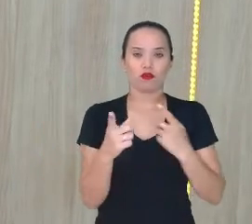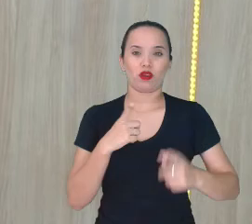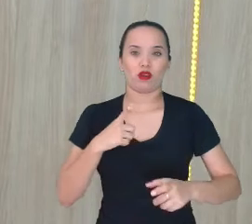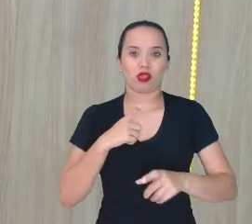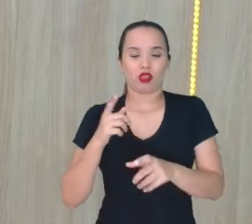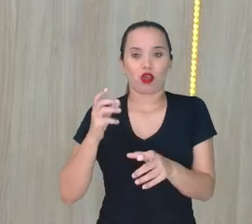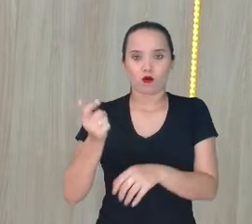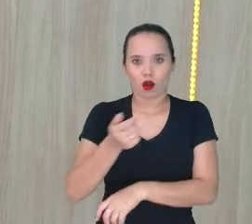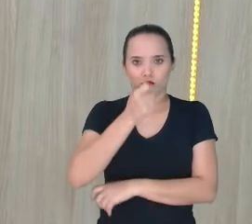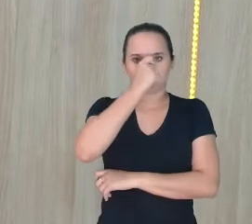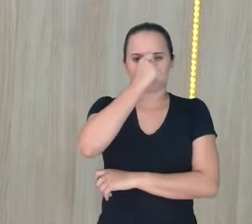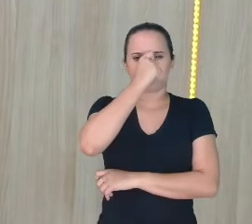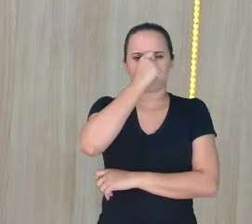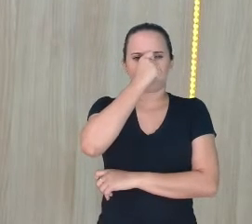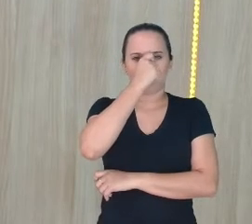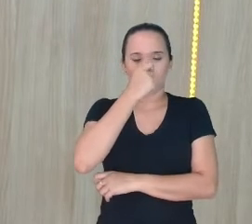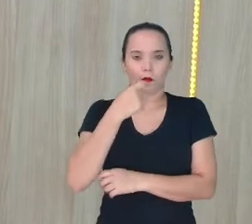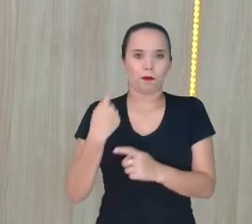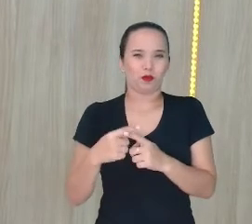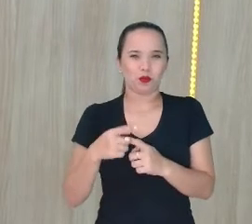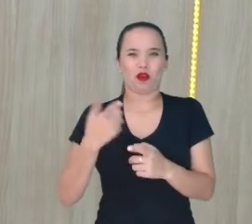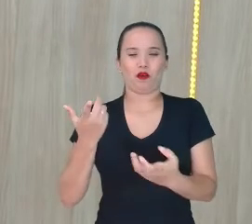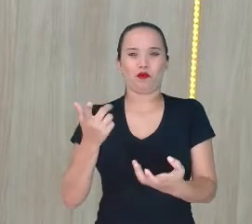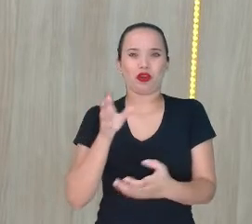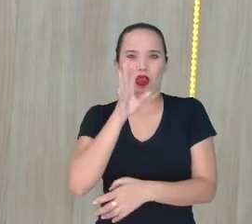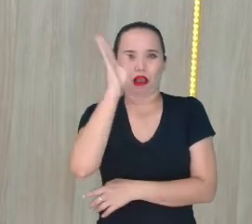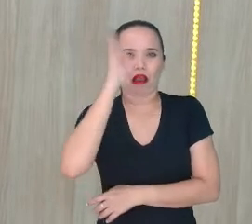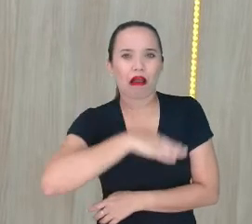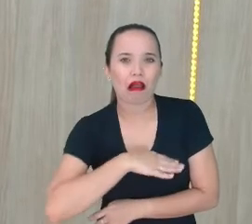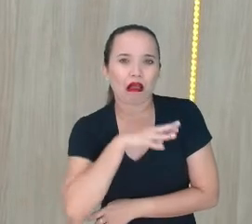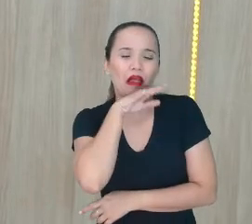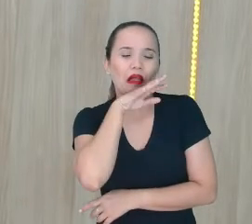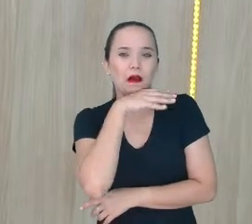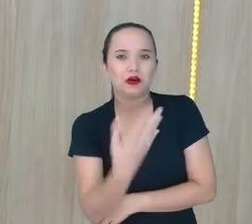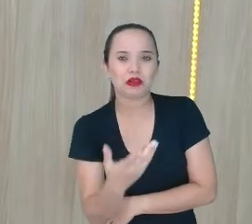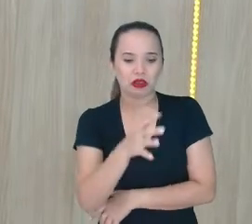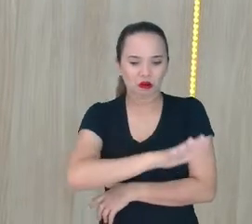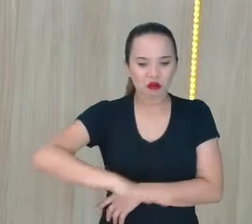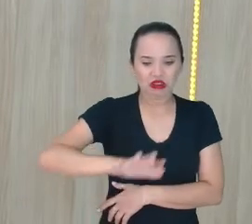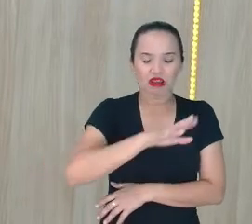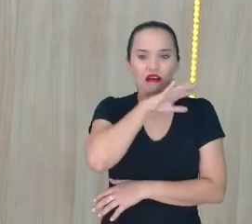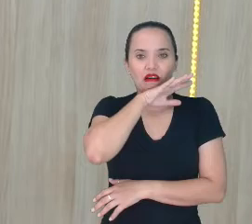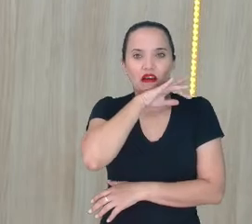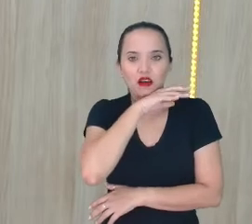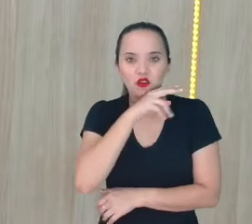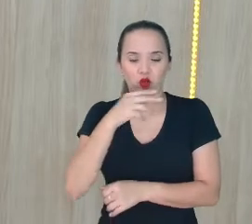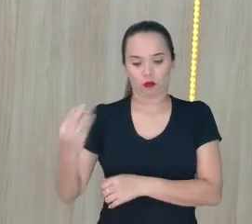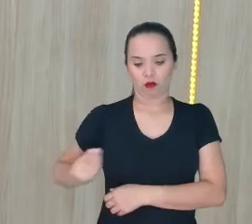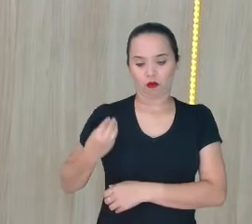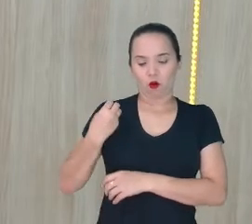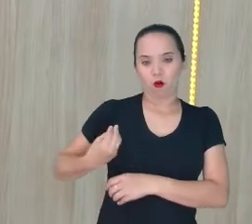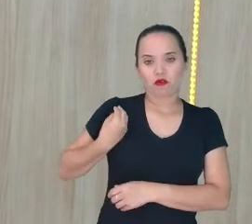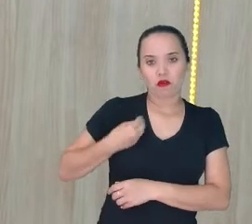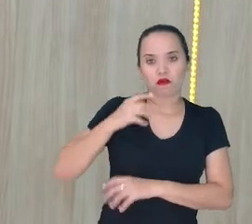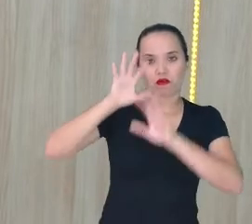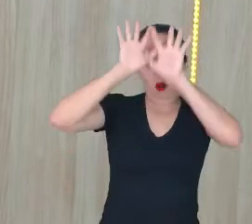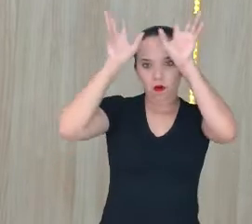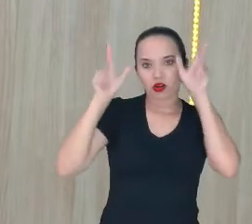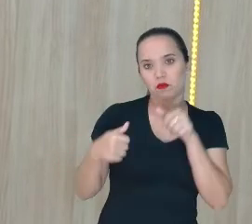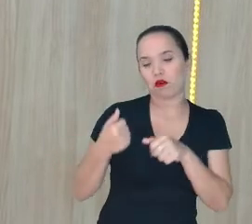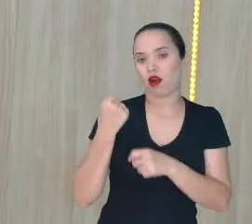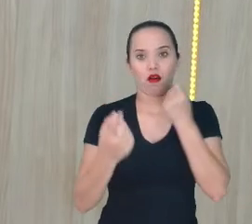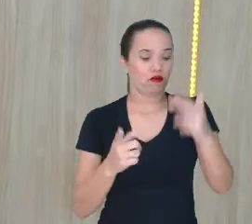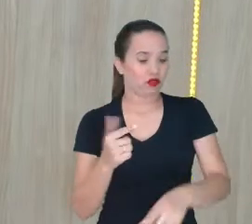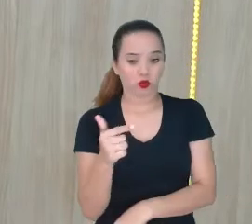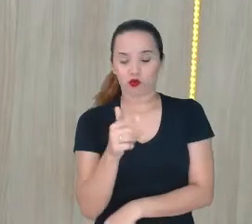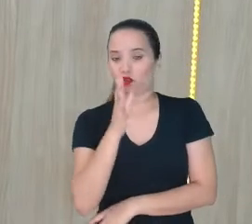revertendo Para algo Que não é agradável Vira um ambiente Não tão agradável Para aqueles animais Muitas vezes A alimentação Não é